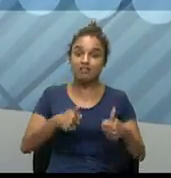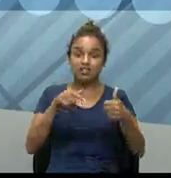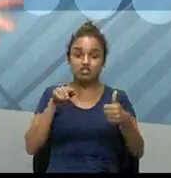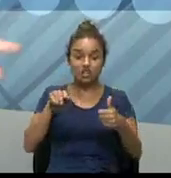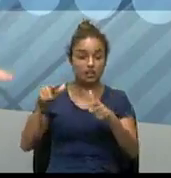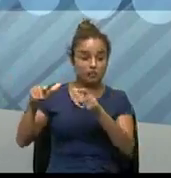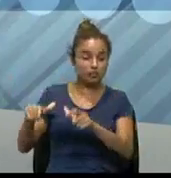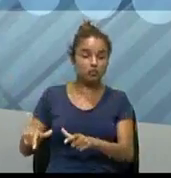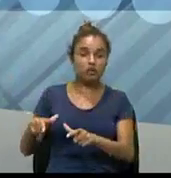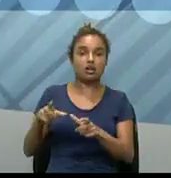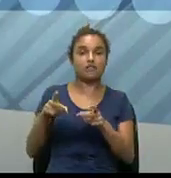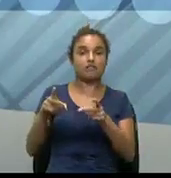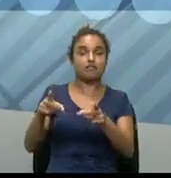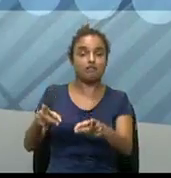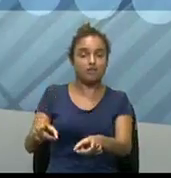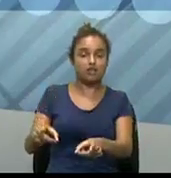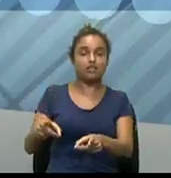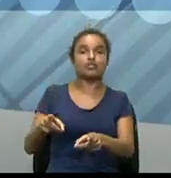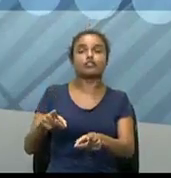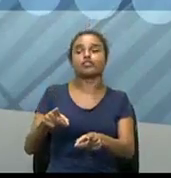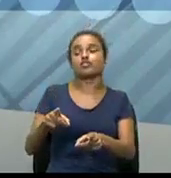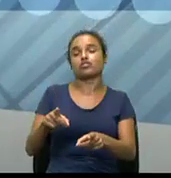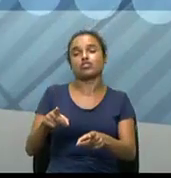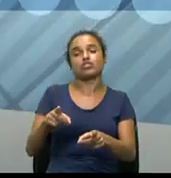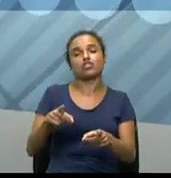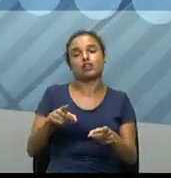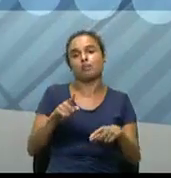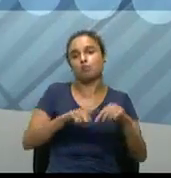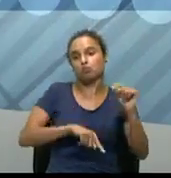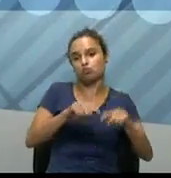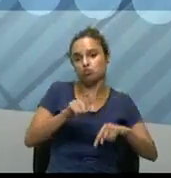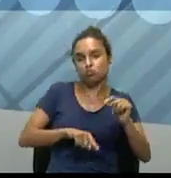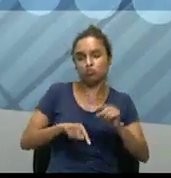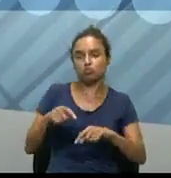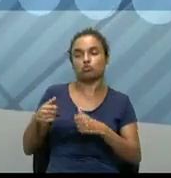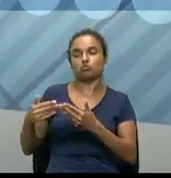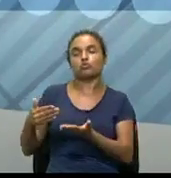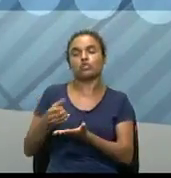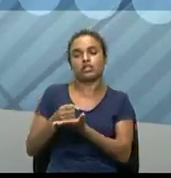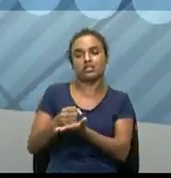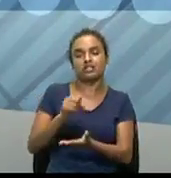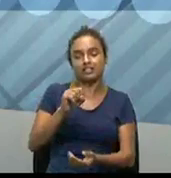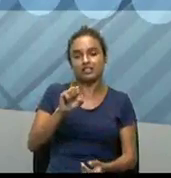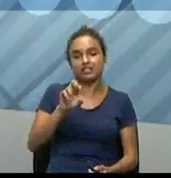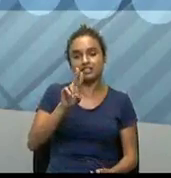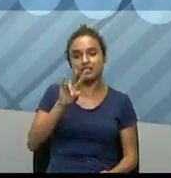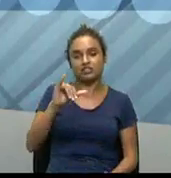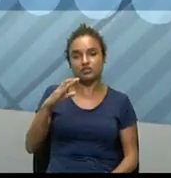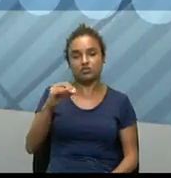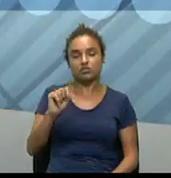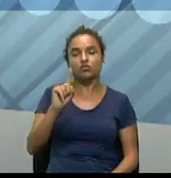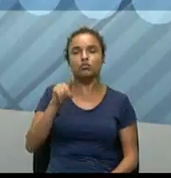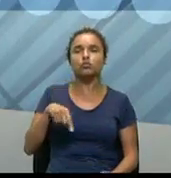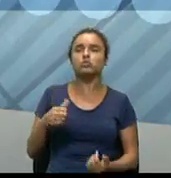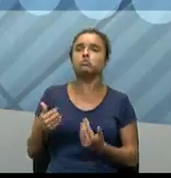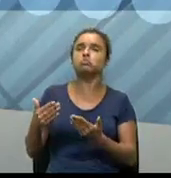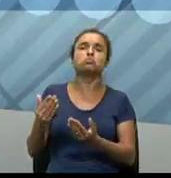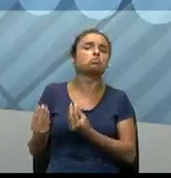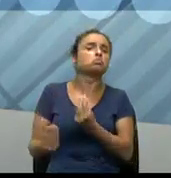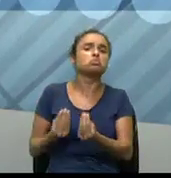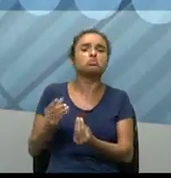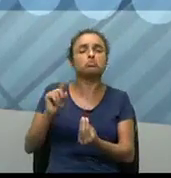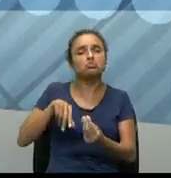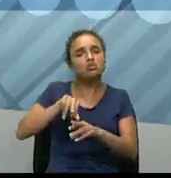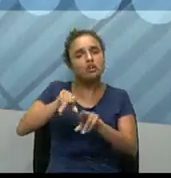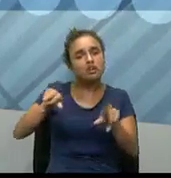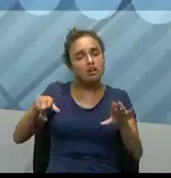já falando de tendências, falamos aí de diversas características, né? Então, vamos falar